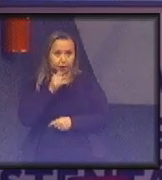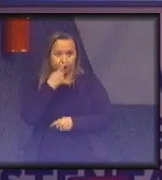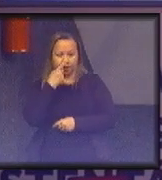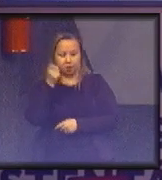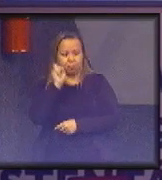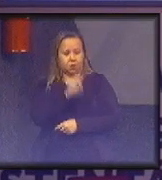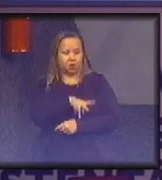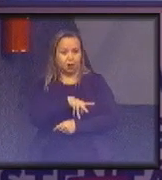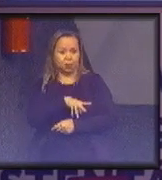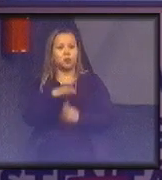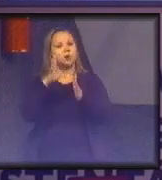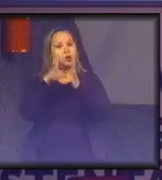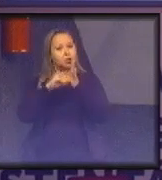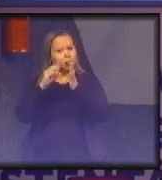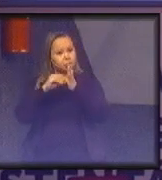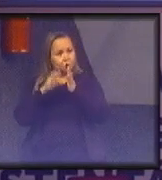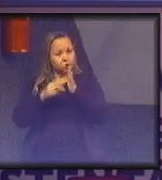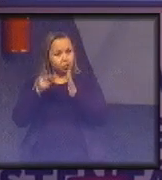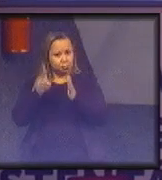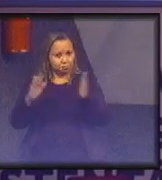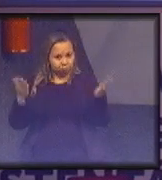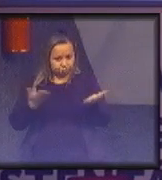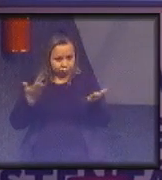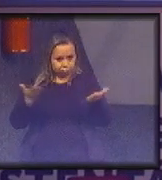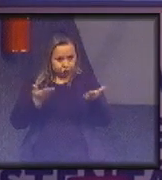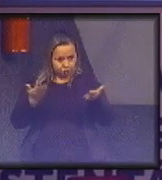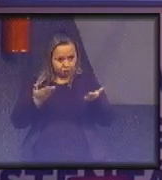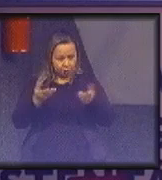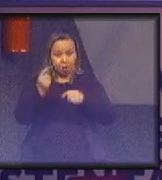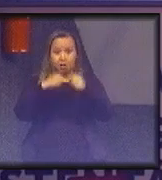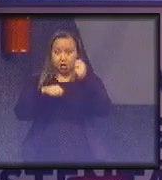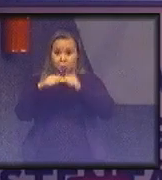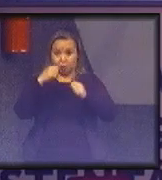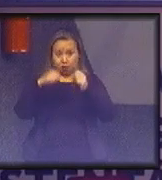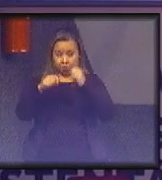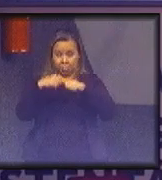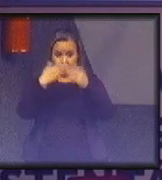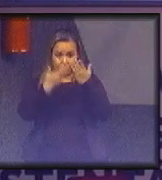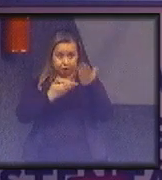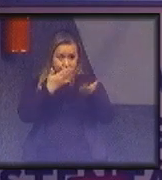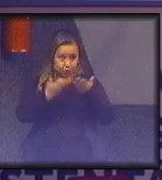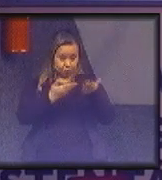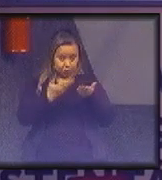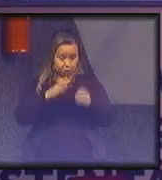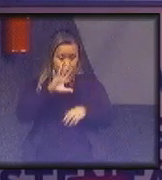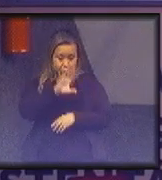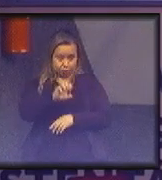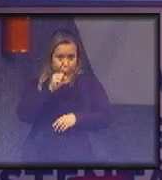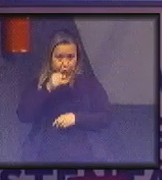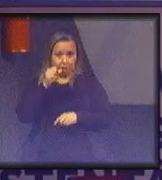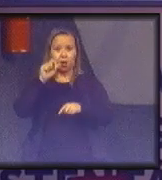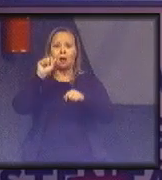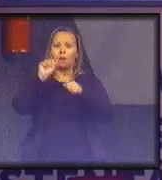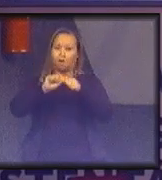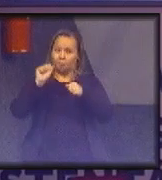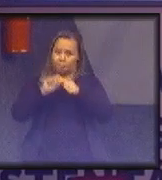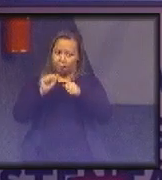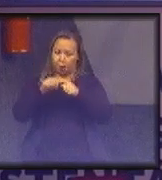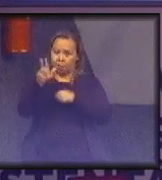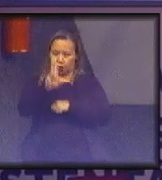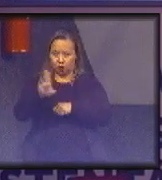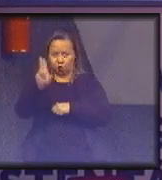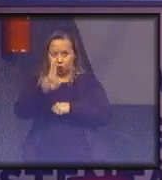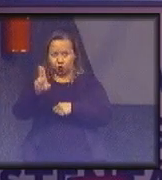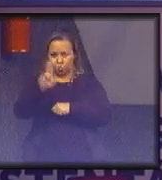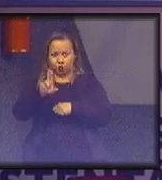Esse é o modelo linear. Na economia circular a gente extrai, produz, usa